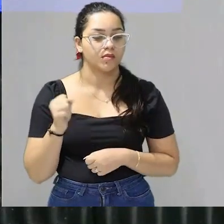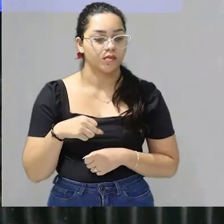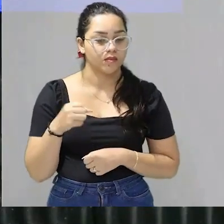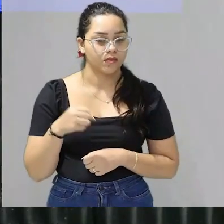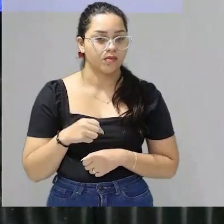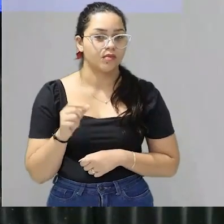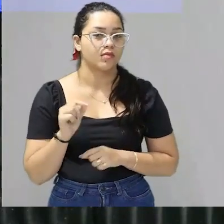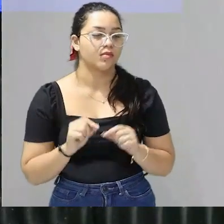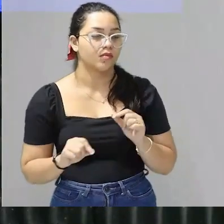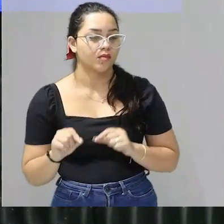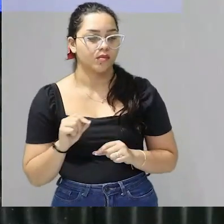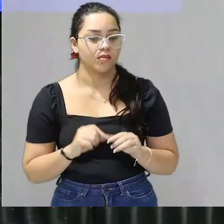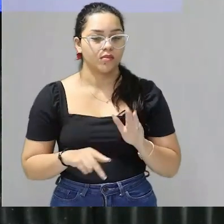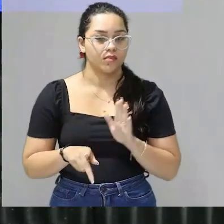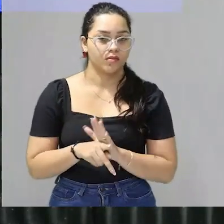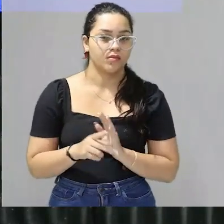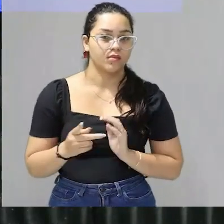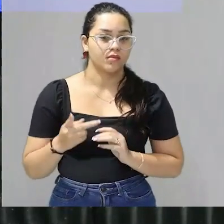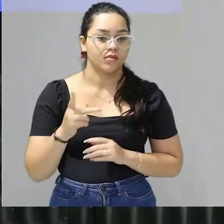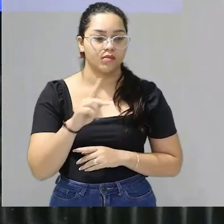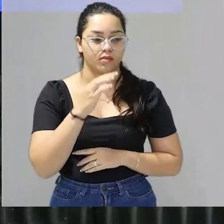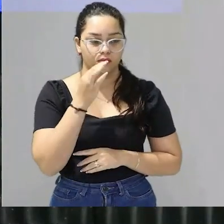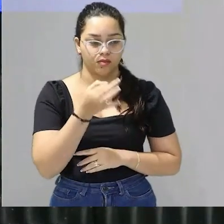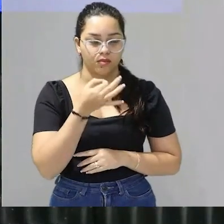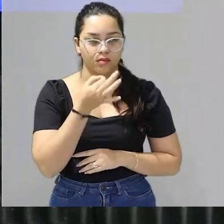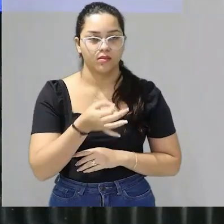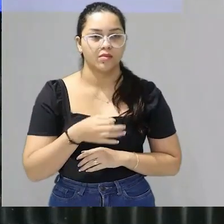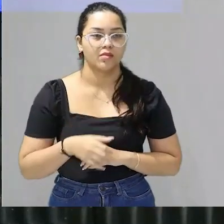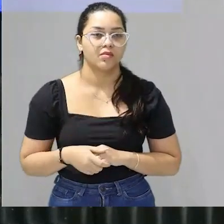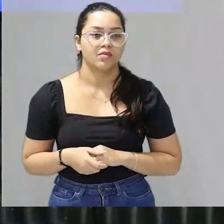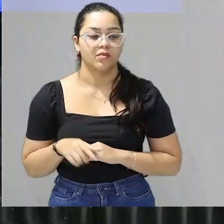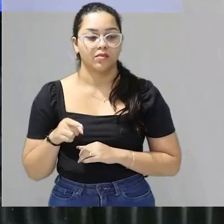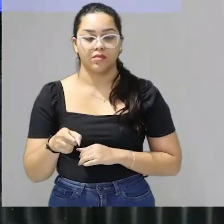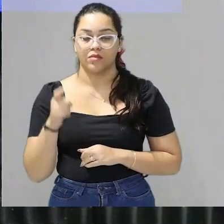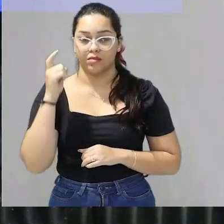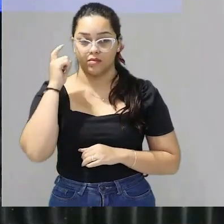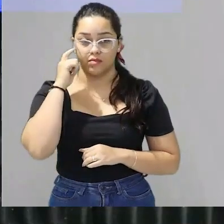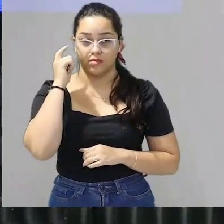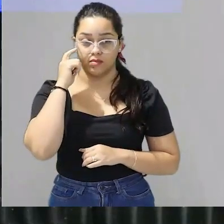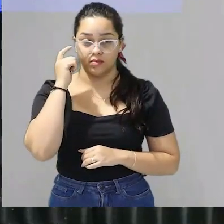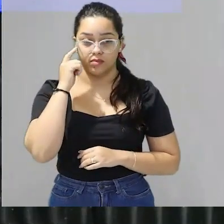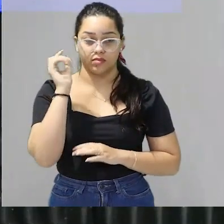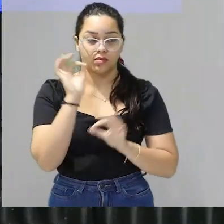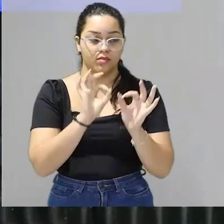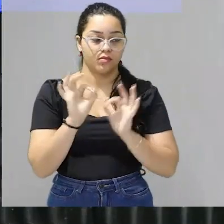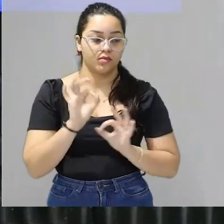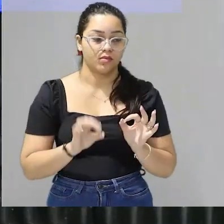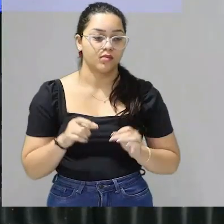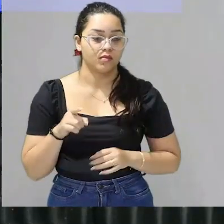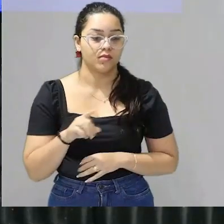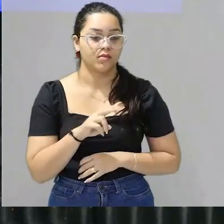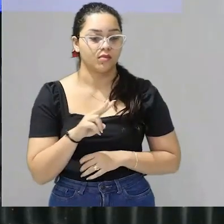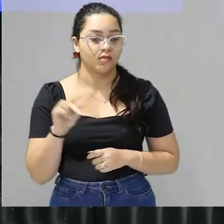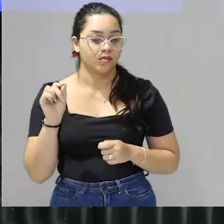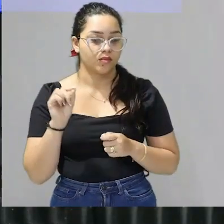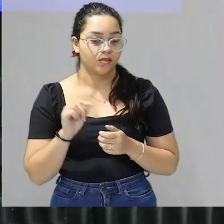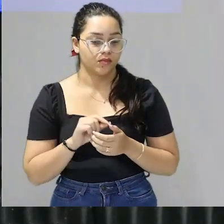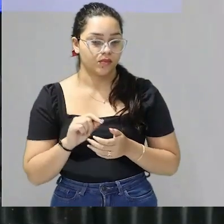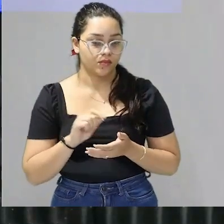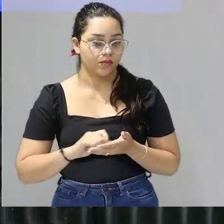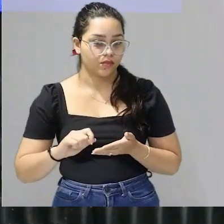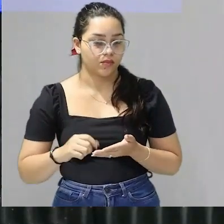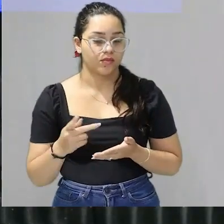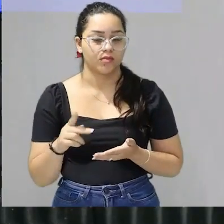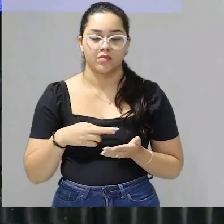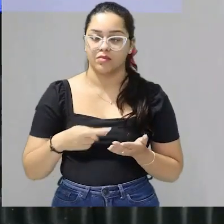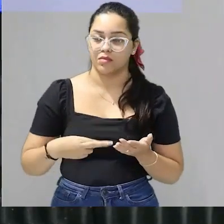delimitar o seu argumento você vai pensar planejar o que você vai escrever na sua redação